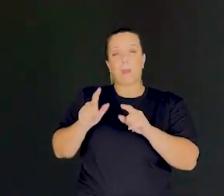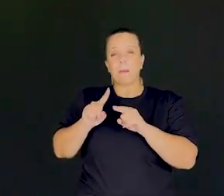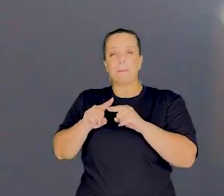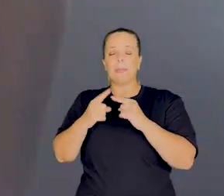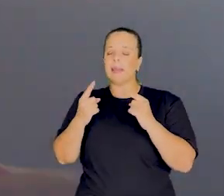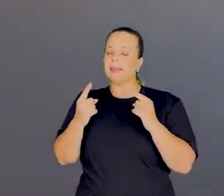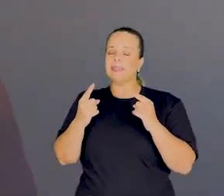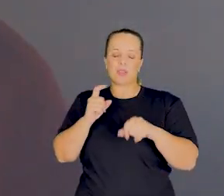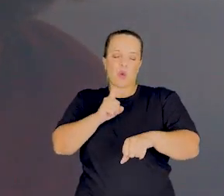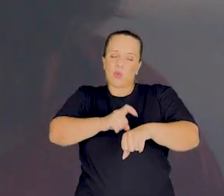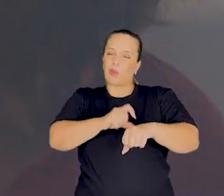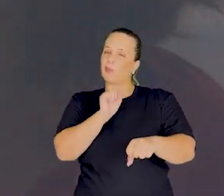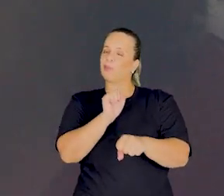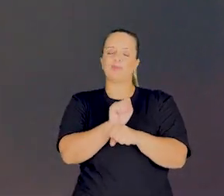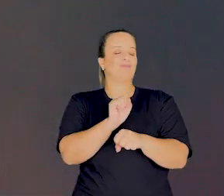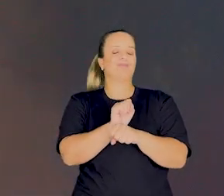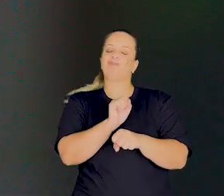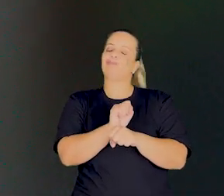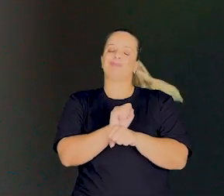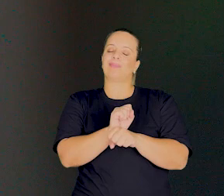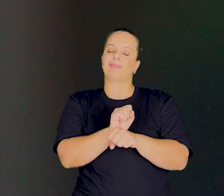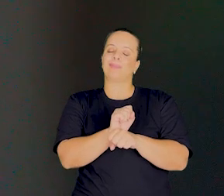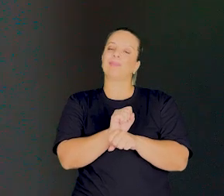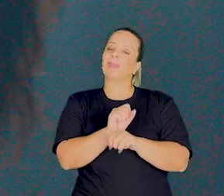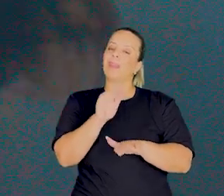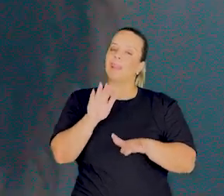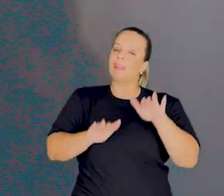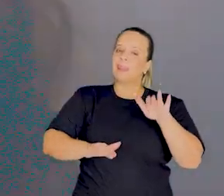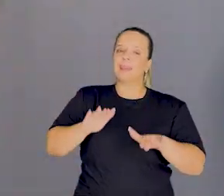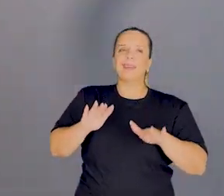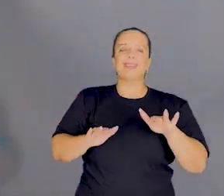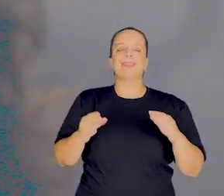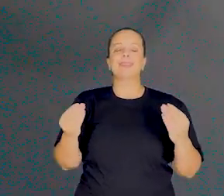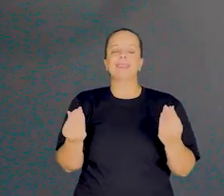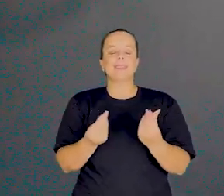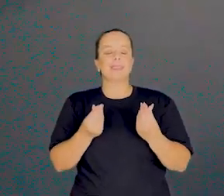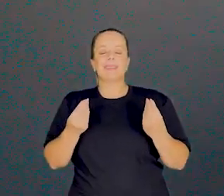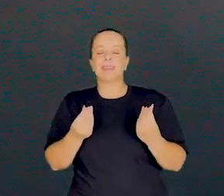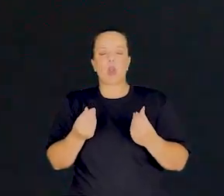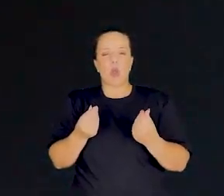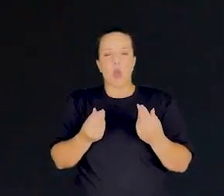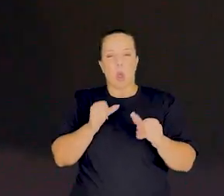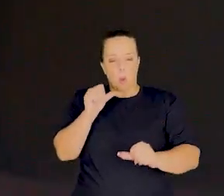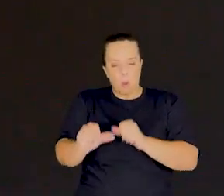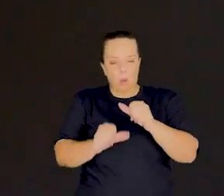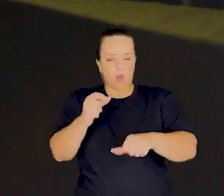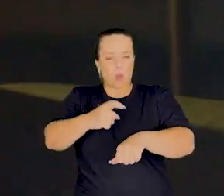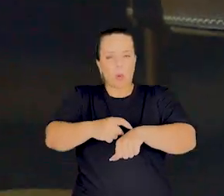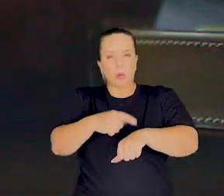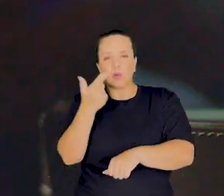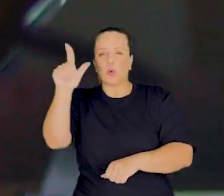Só que ele não espera. E muitas vezes, não há outro momento para